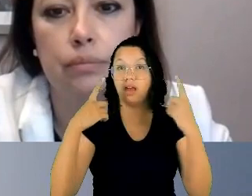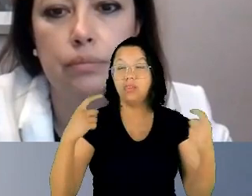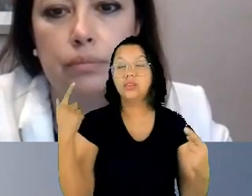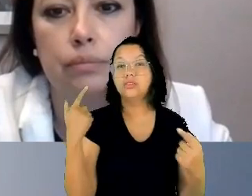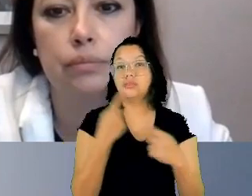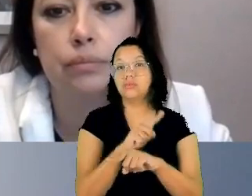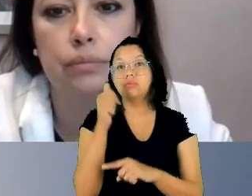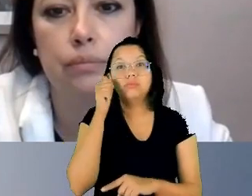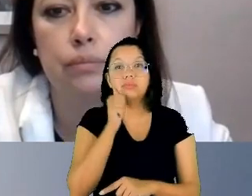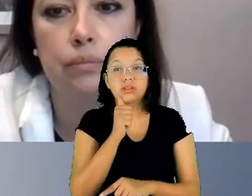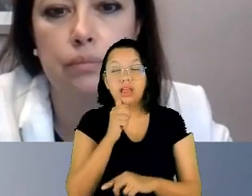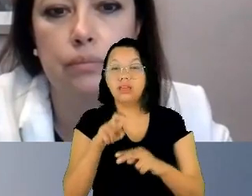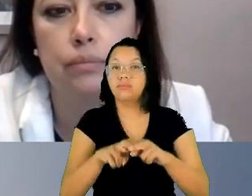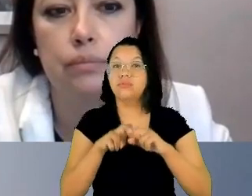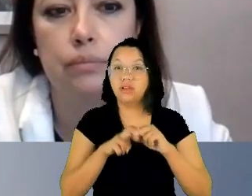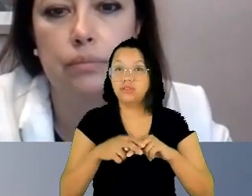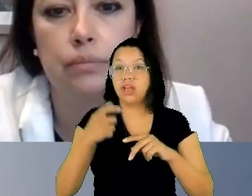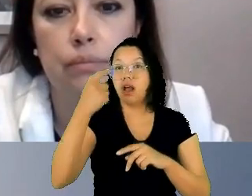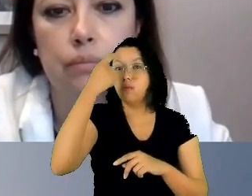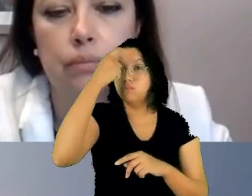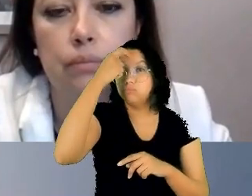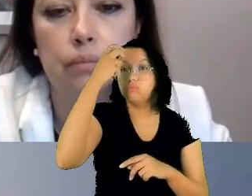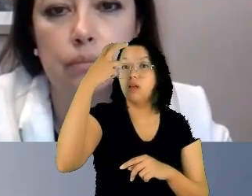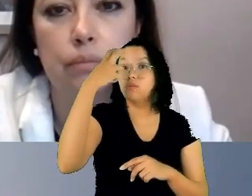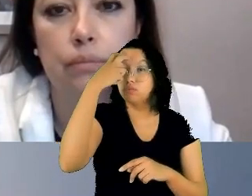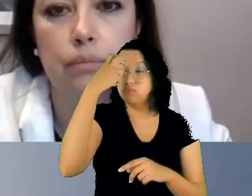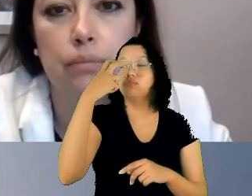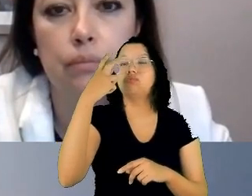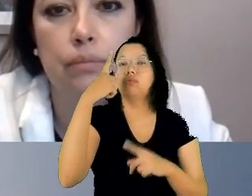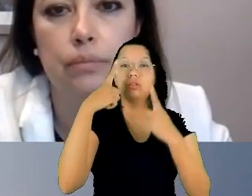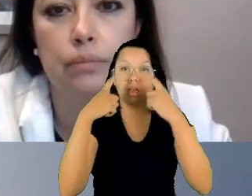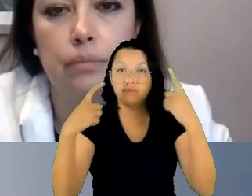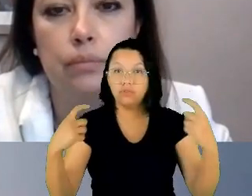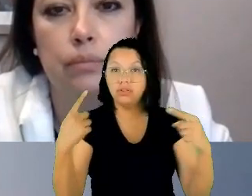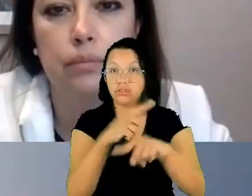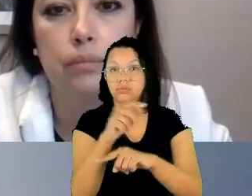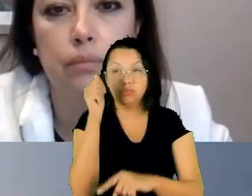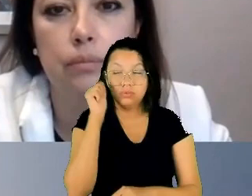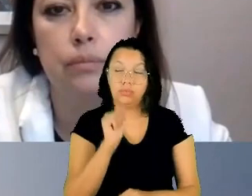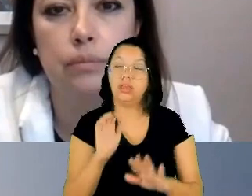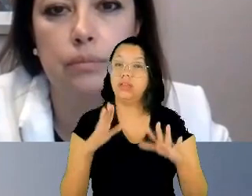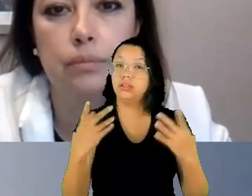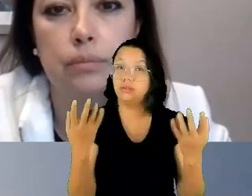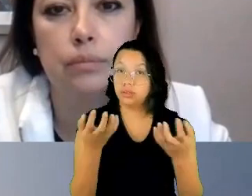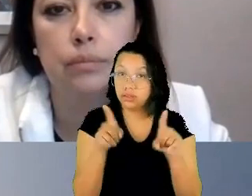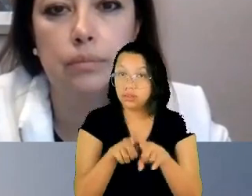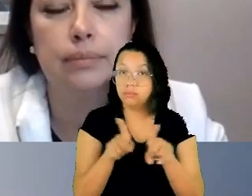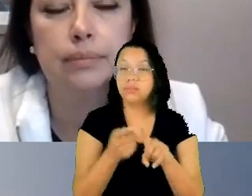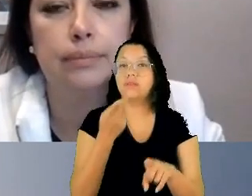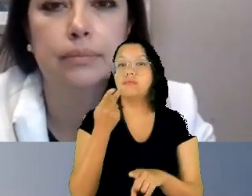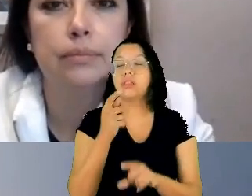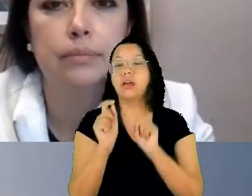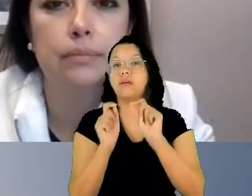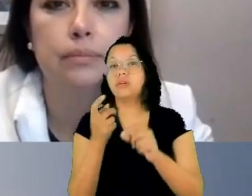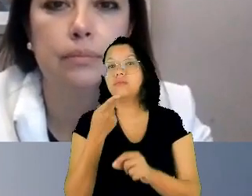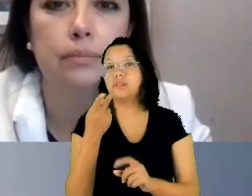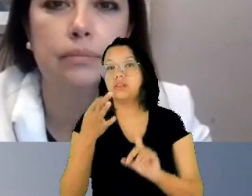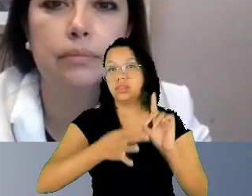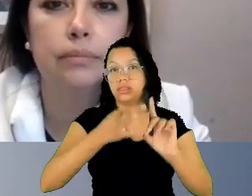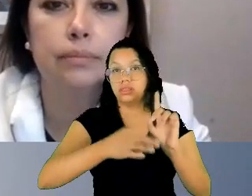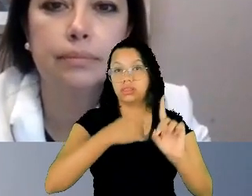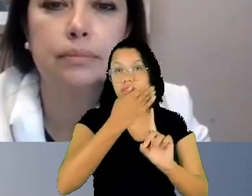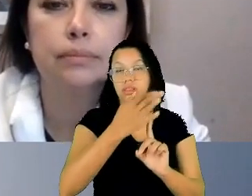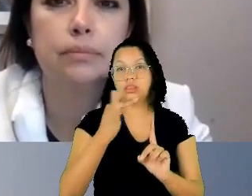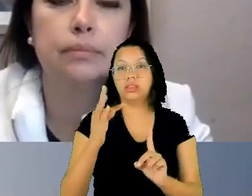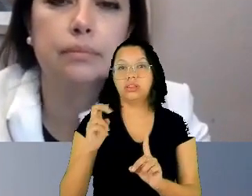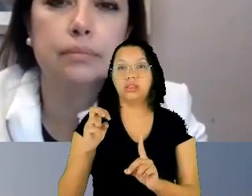violência contra a mulher. Então, eu queria também endossar o que dizia a nossa querida desembargadora Terezinha a necessidade da transformação